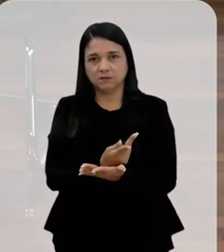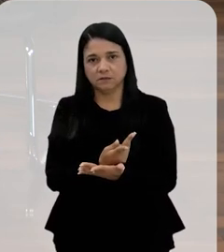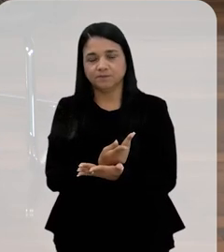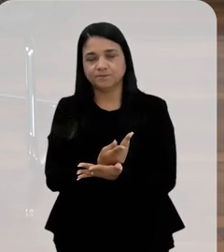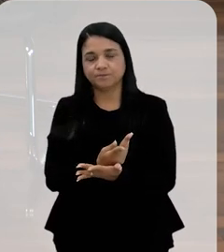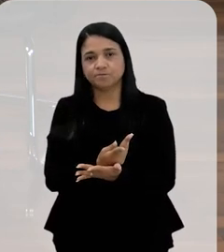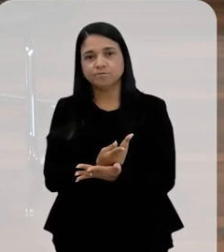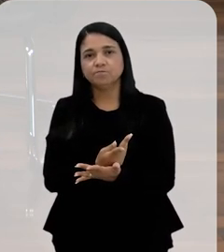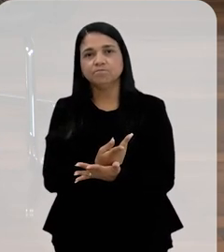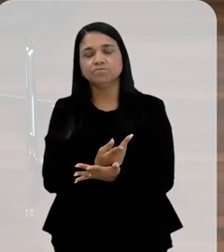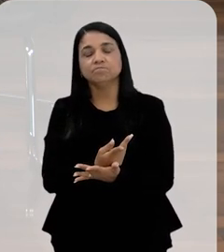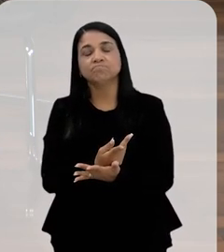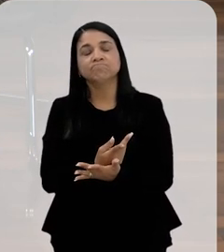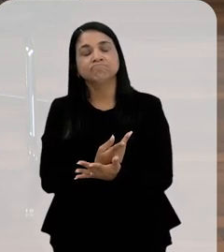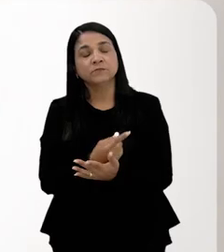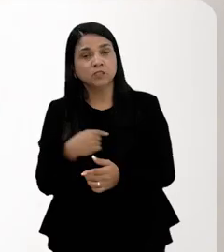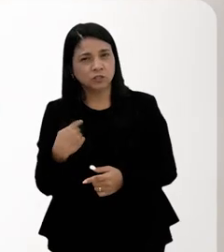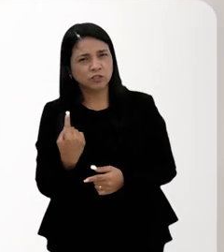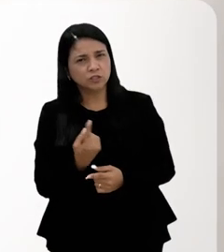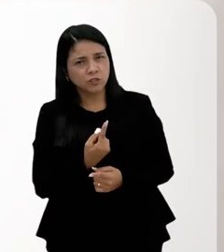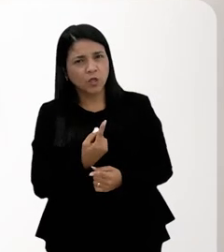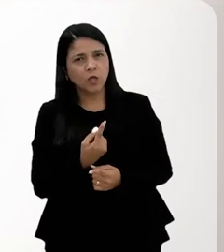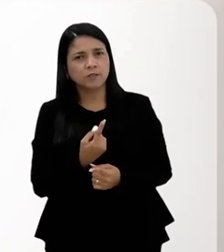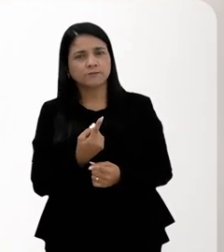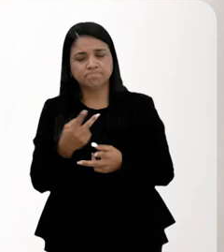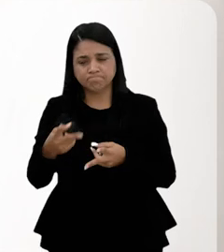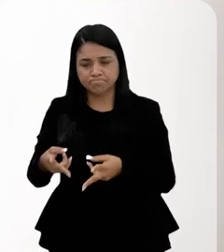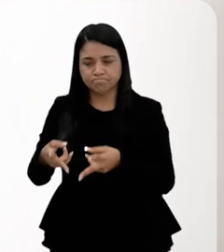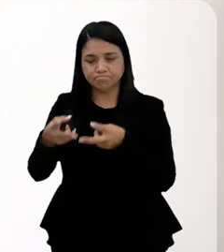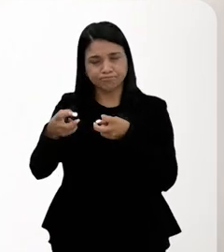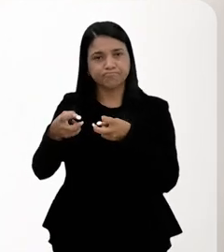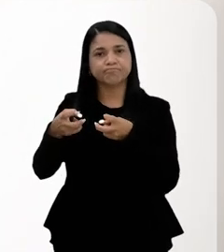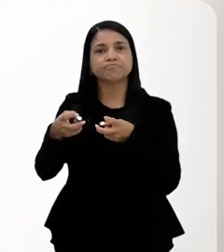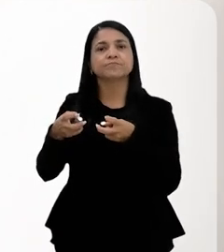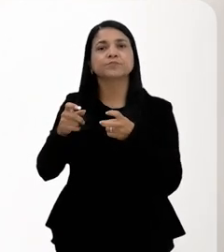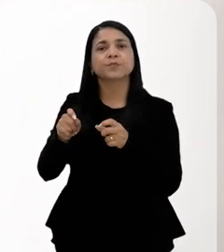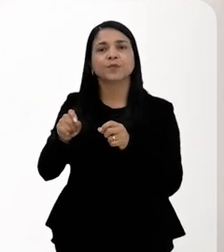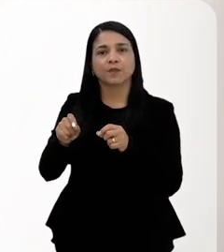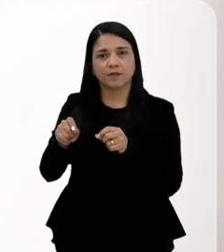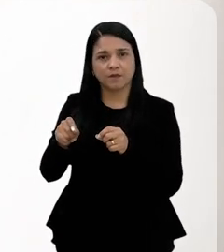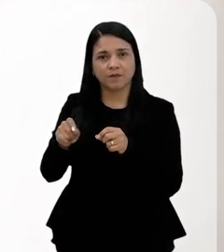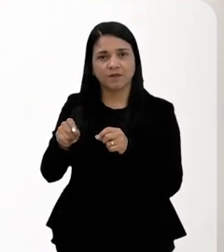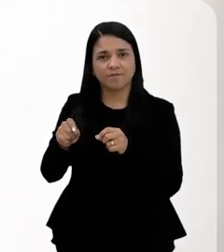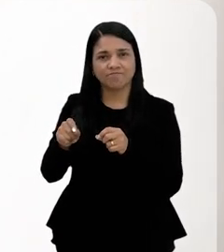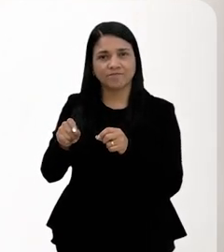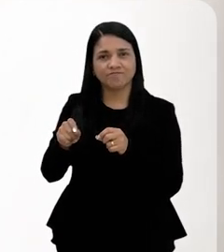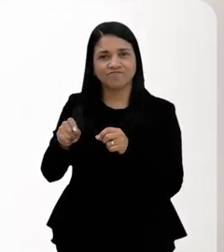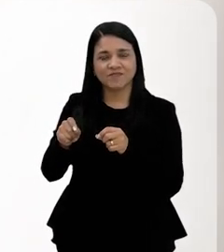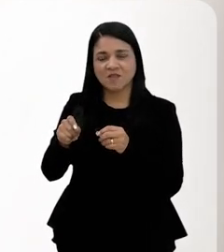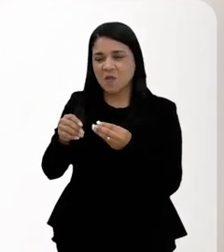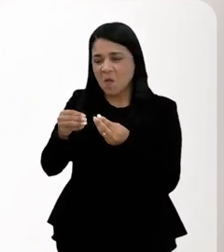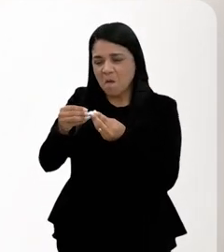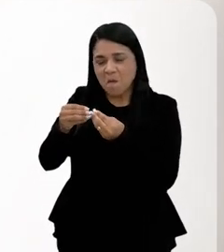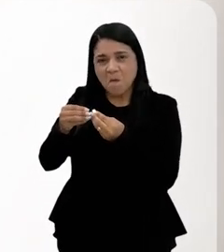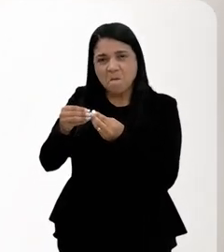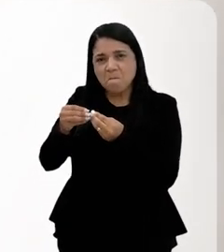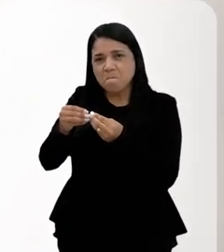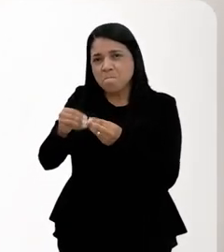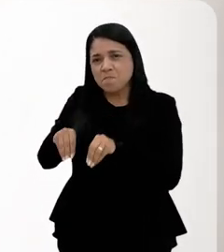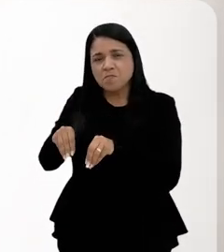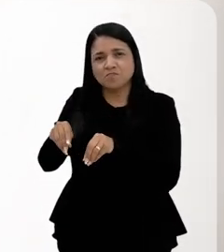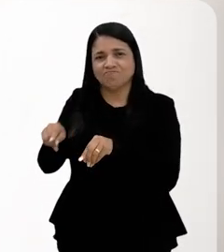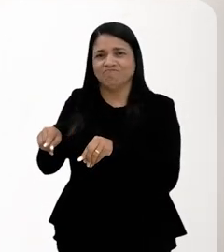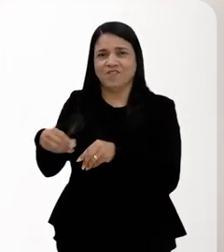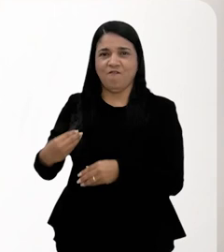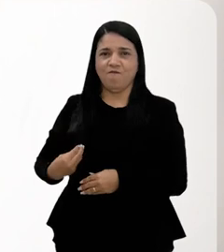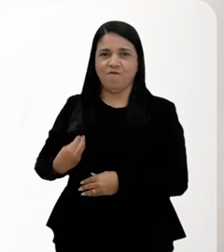nós podemos constatar em loco as condições precaríssimas que essas